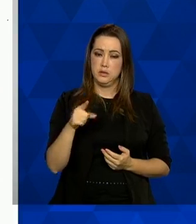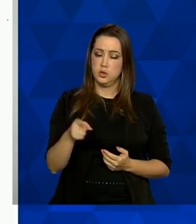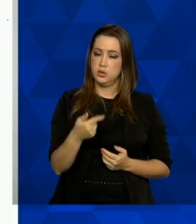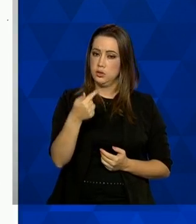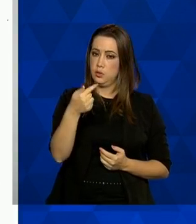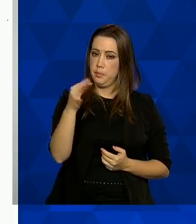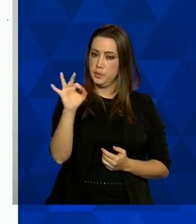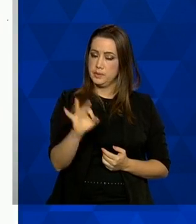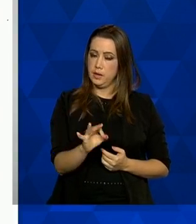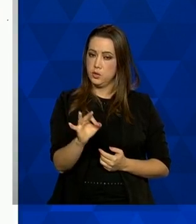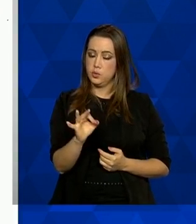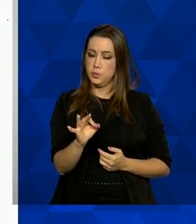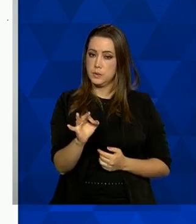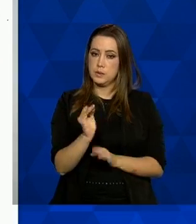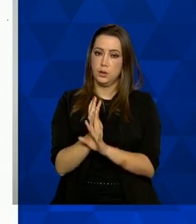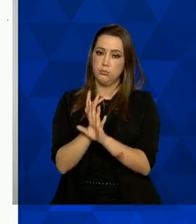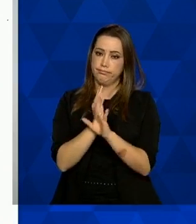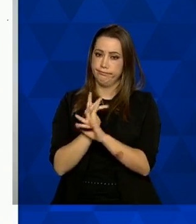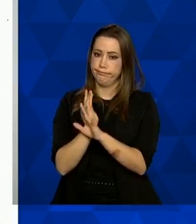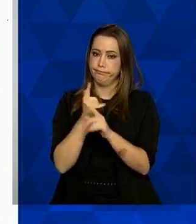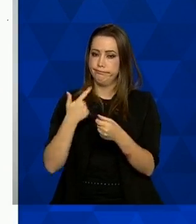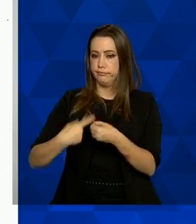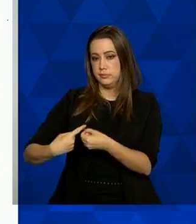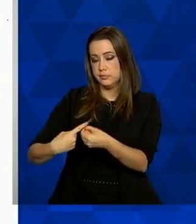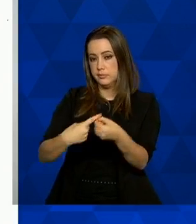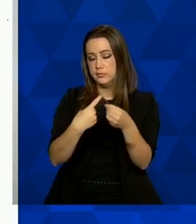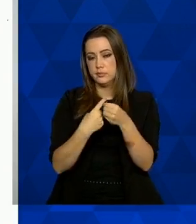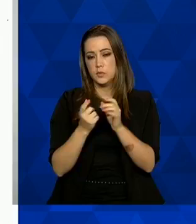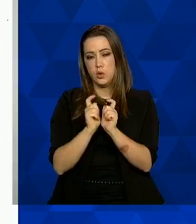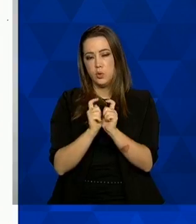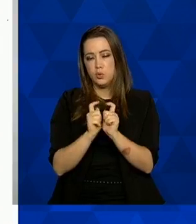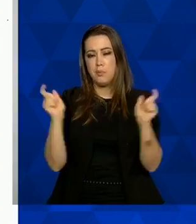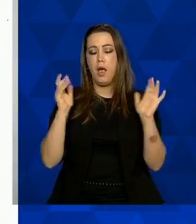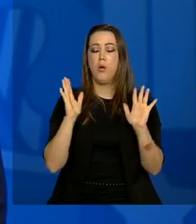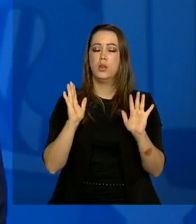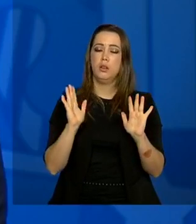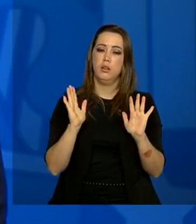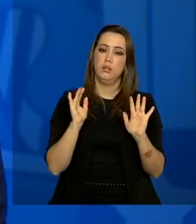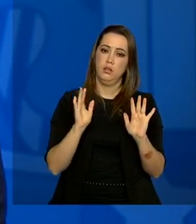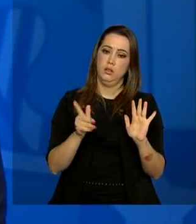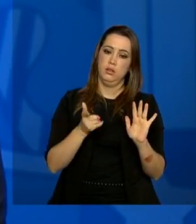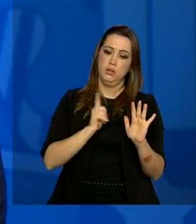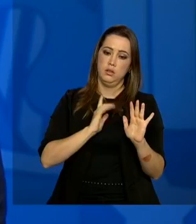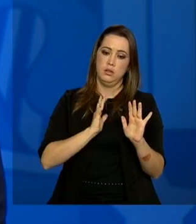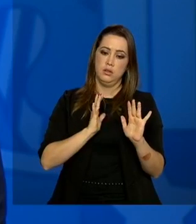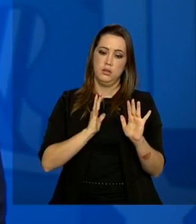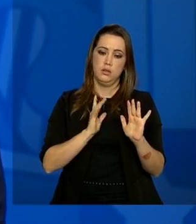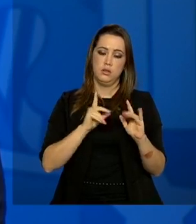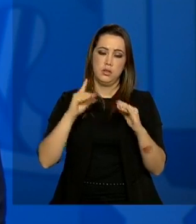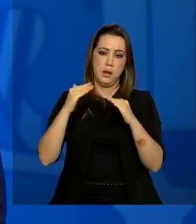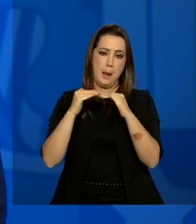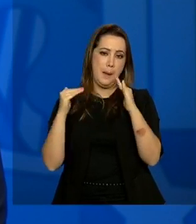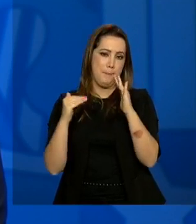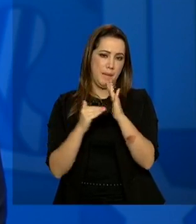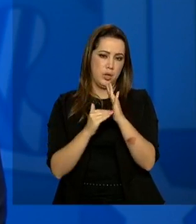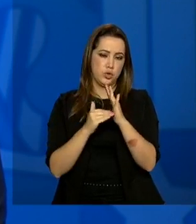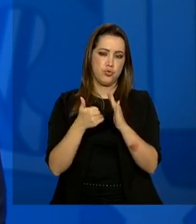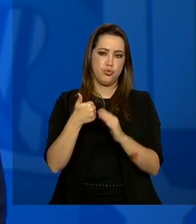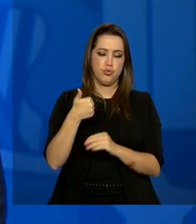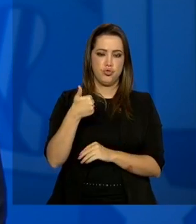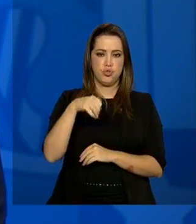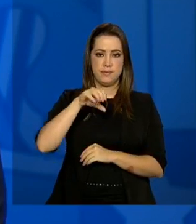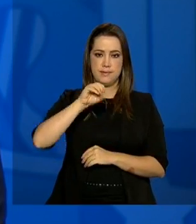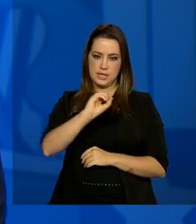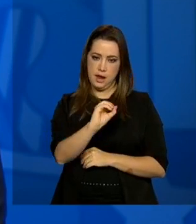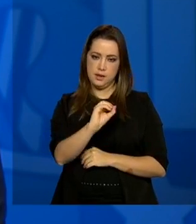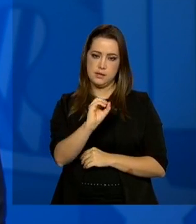,7% dos municípios e a maioria dos municípios eles tem menos de 10 óbitos